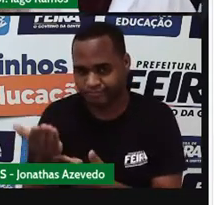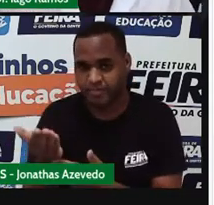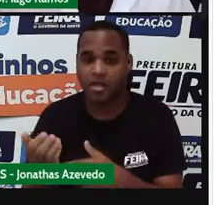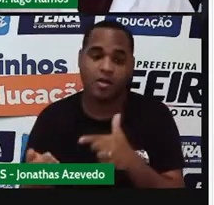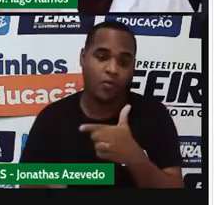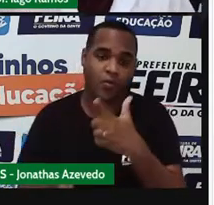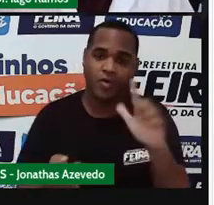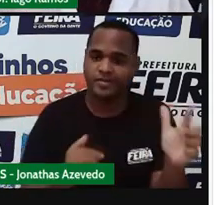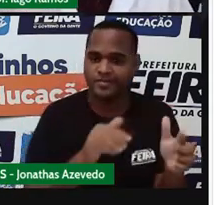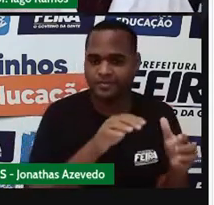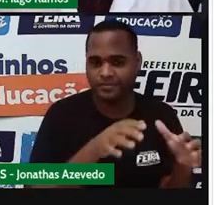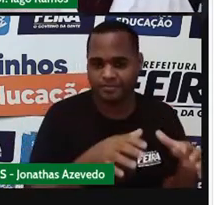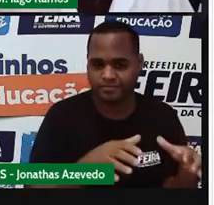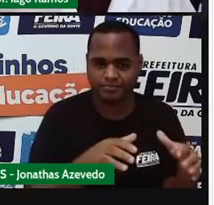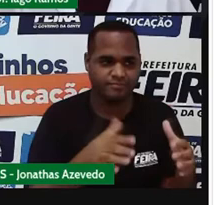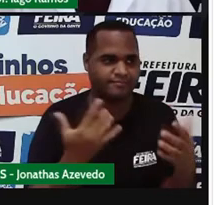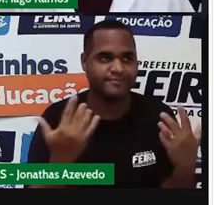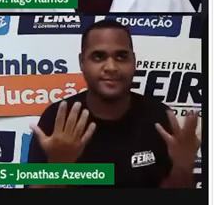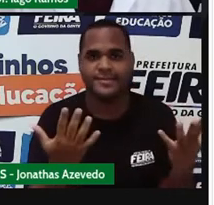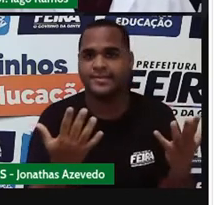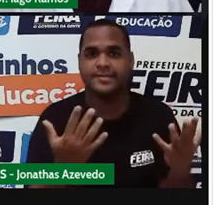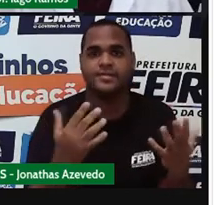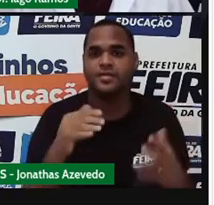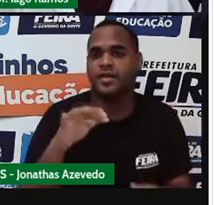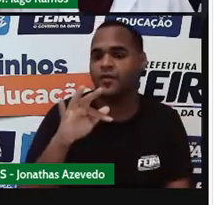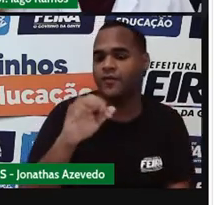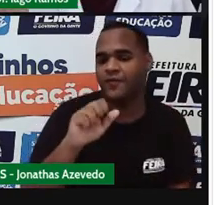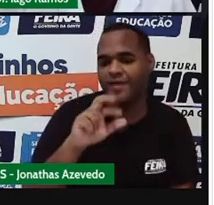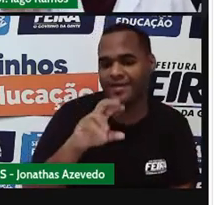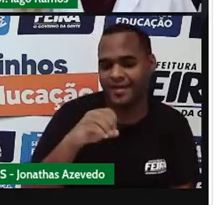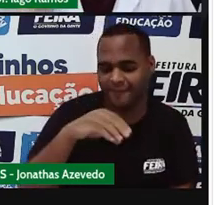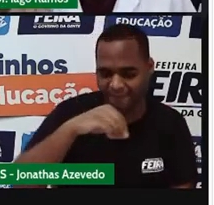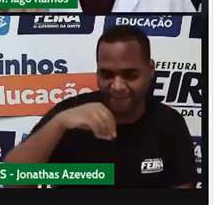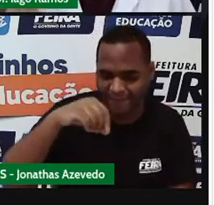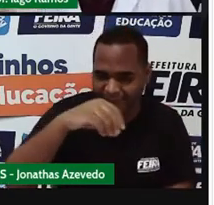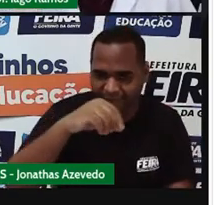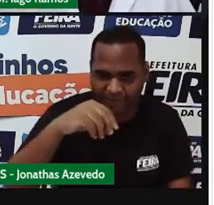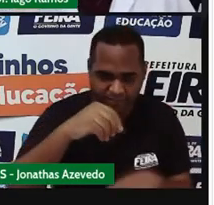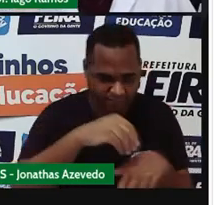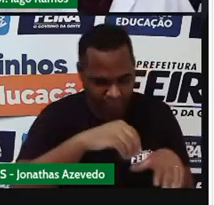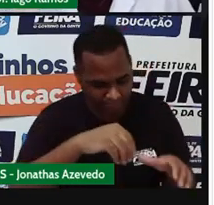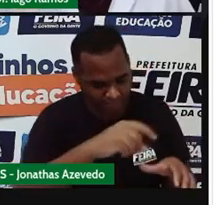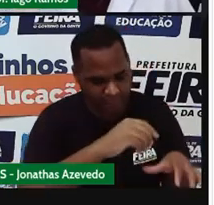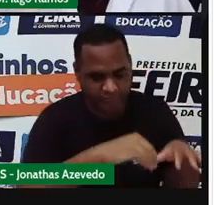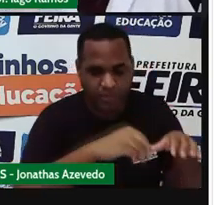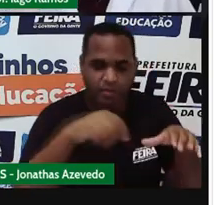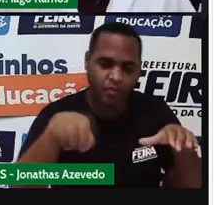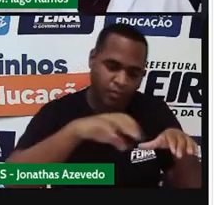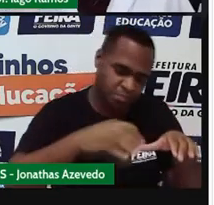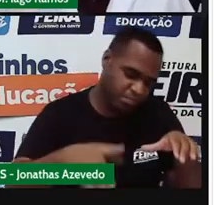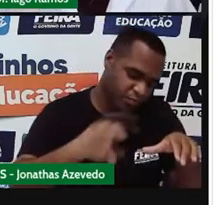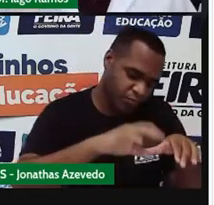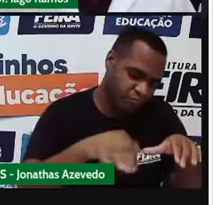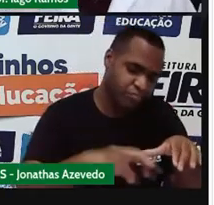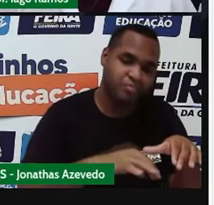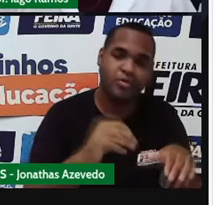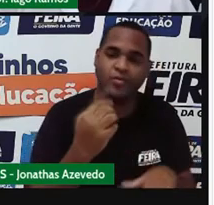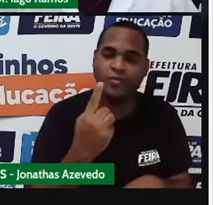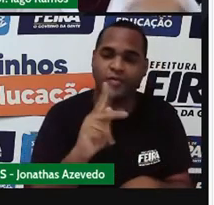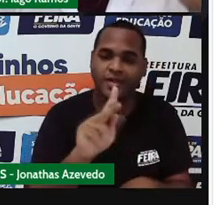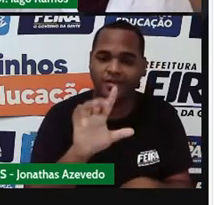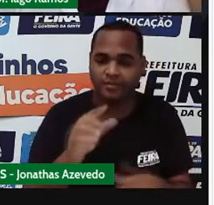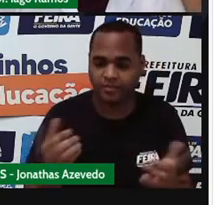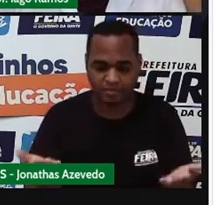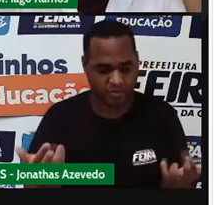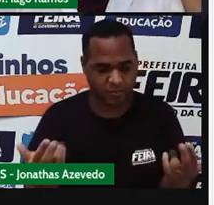no outro prato a gente vai medir, sei lá, um quilo de farinha. Então você vai botando farinha, farinha, até dar um quilo. Quando é que a gente sabe que deu um